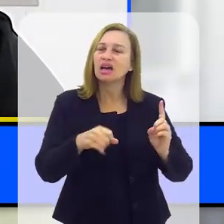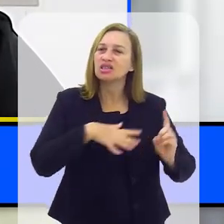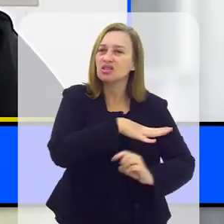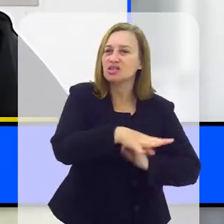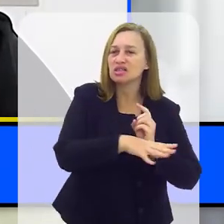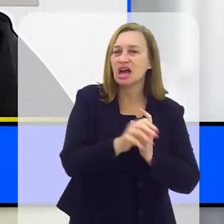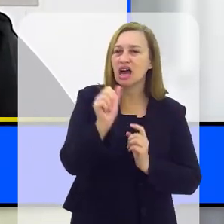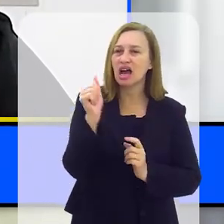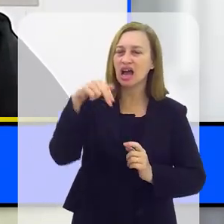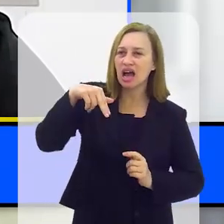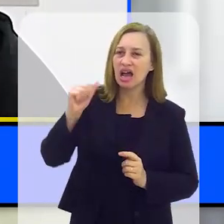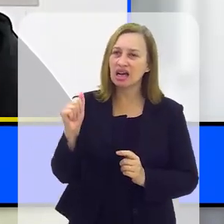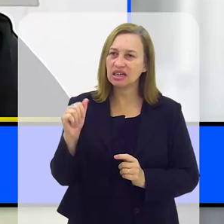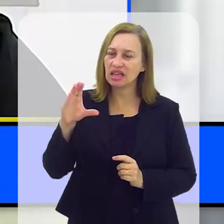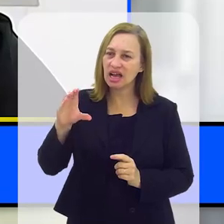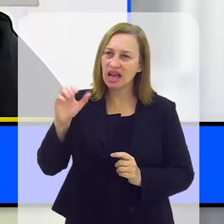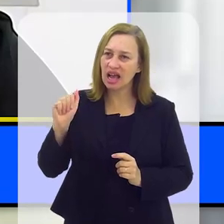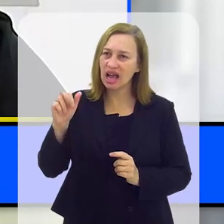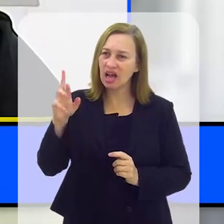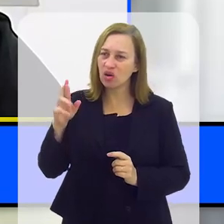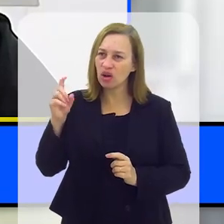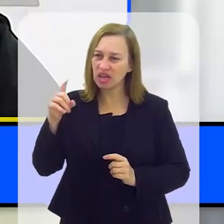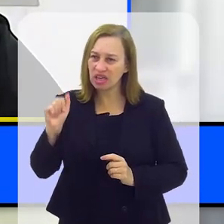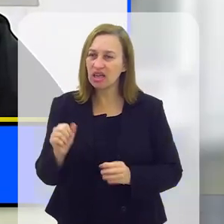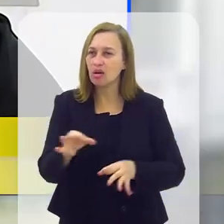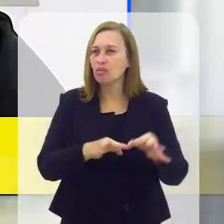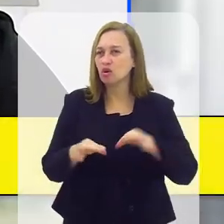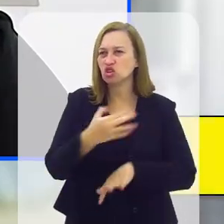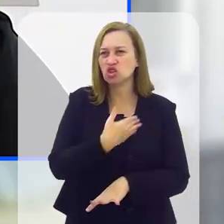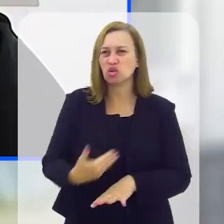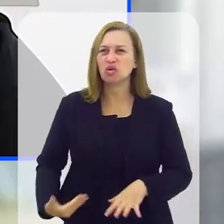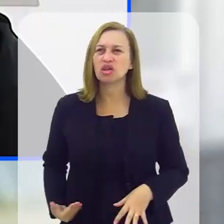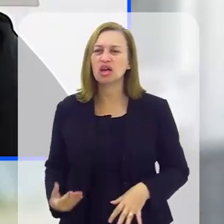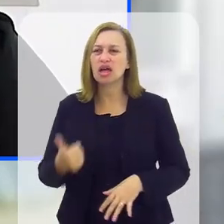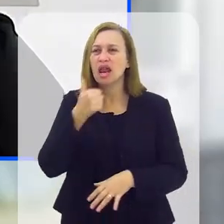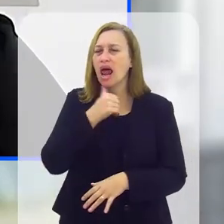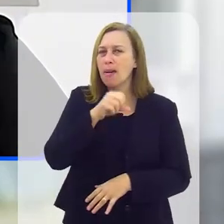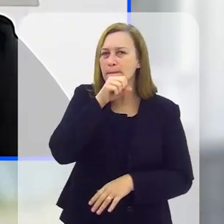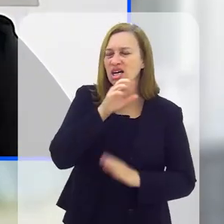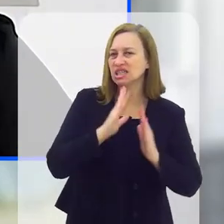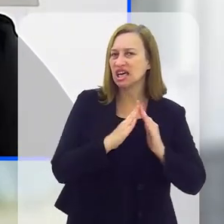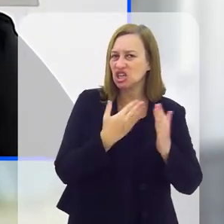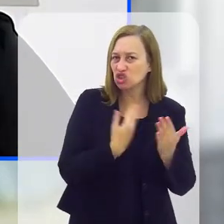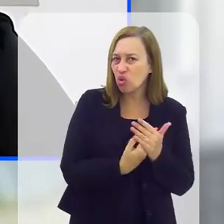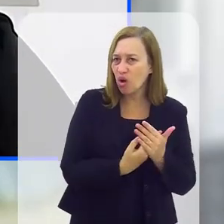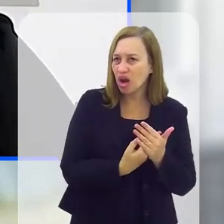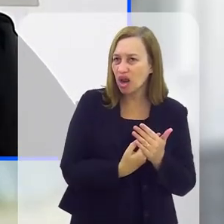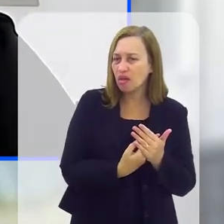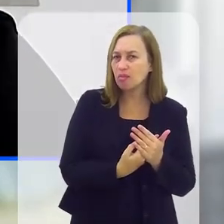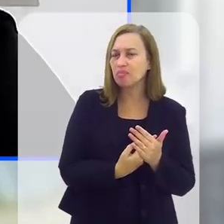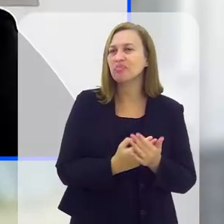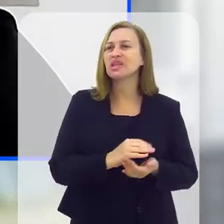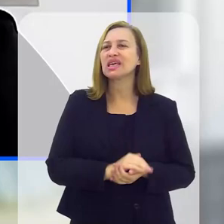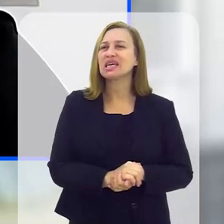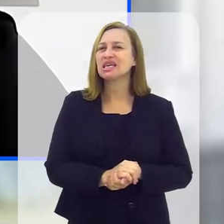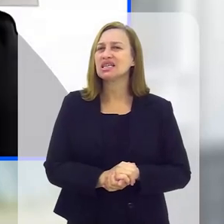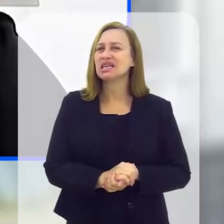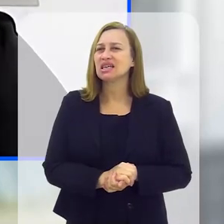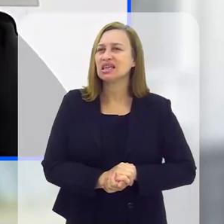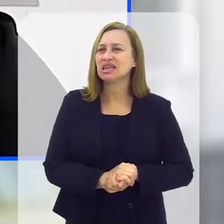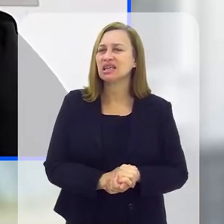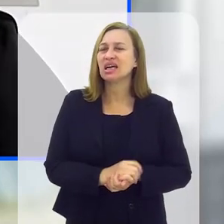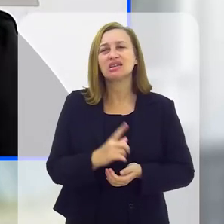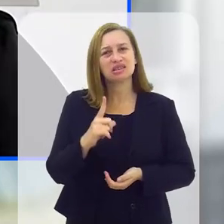social, Ana Carolina, num projeto do governo Mães na Escola, que